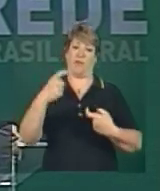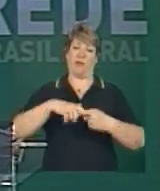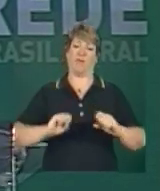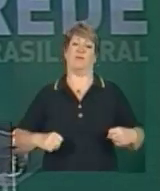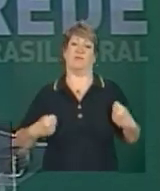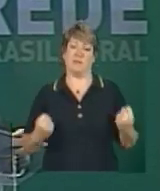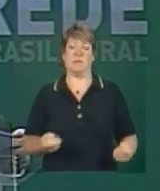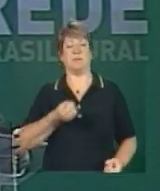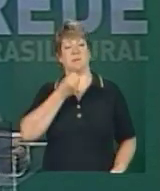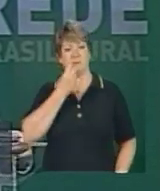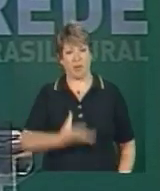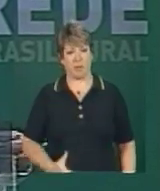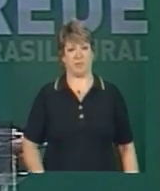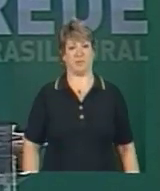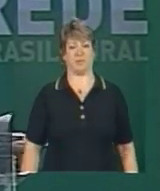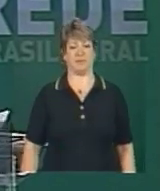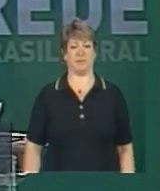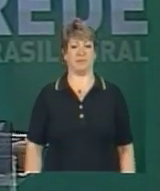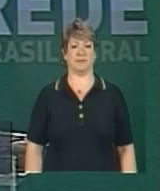conosco.